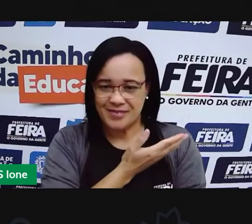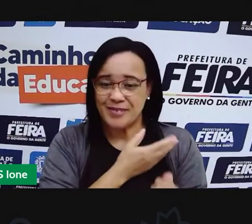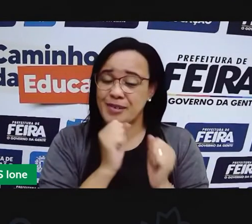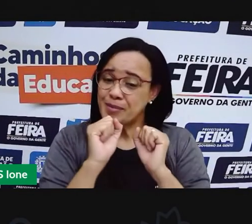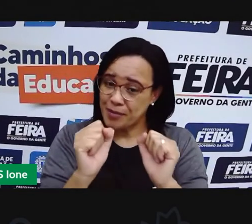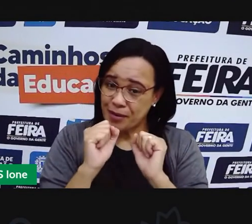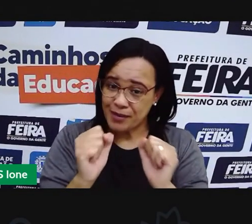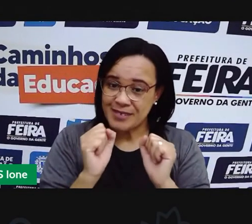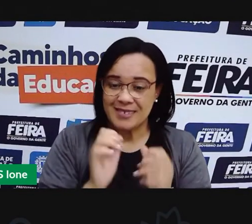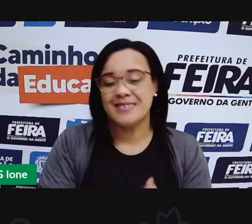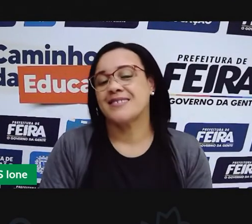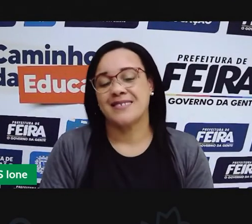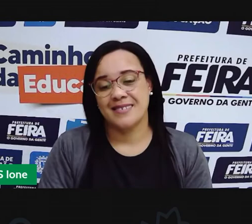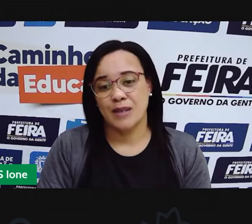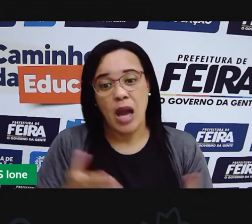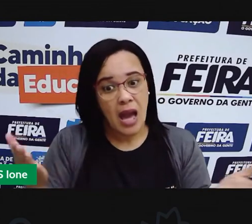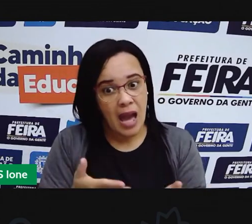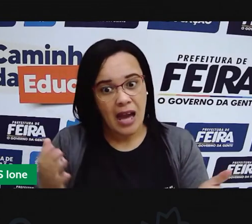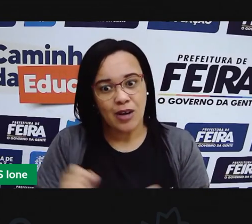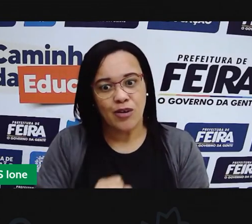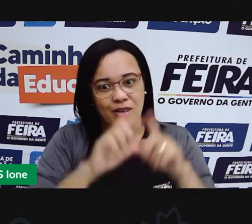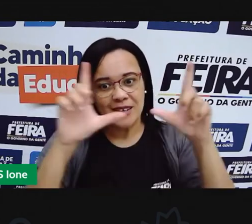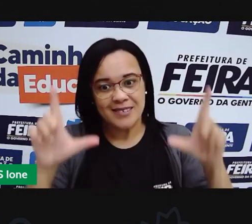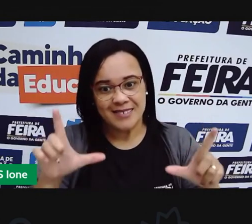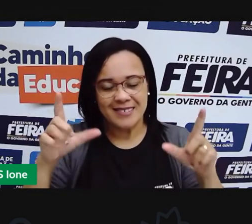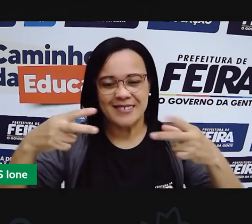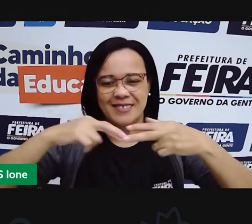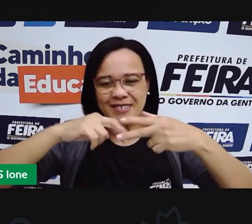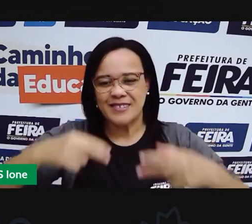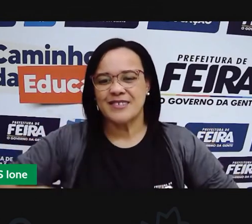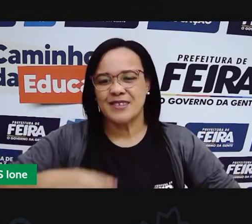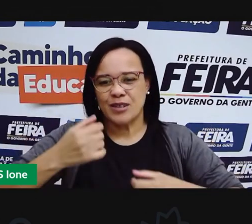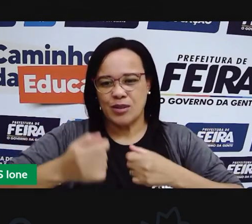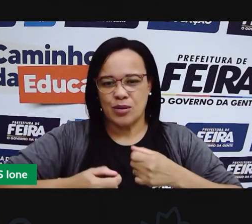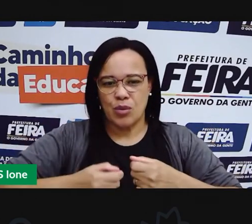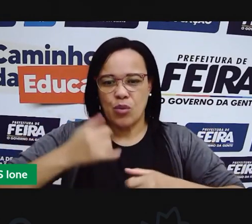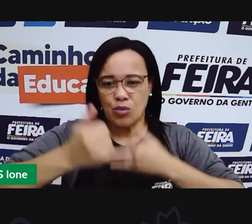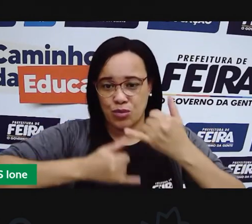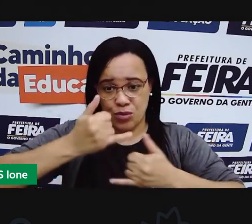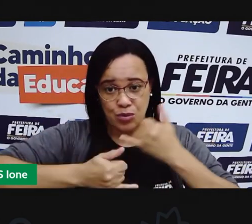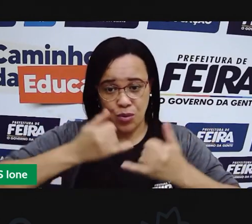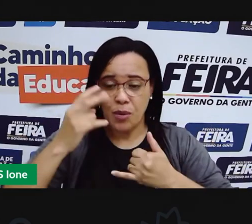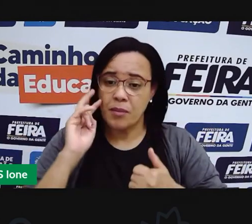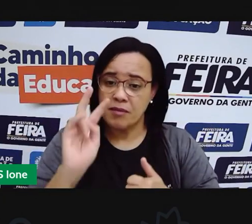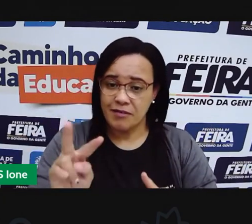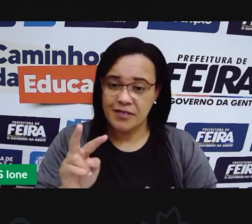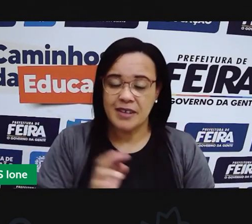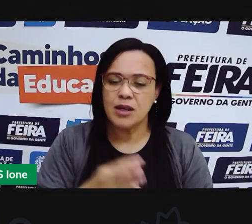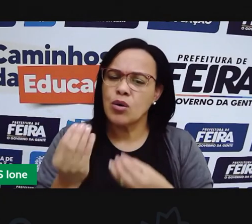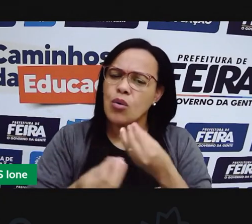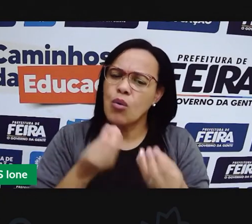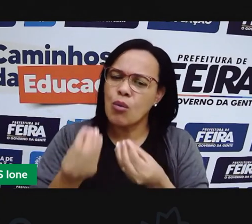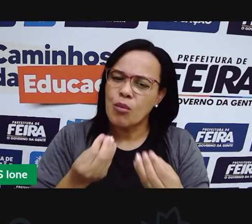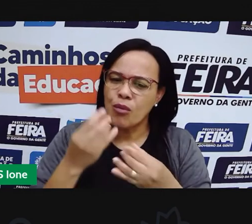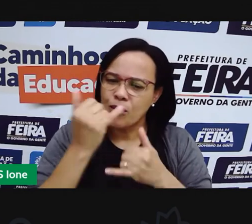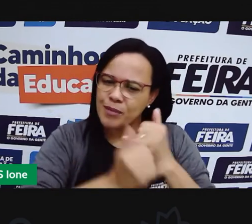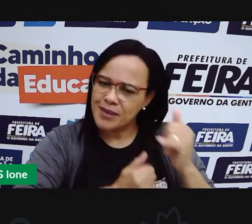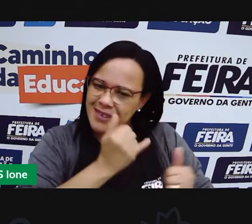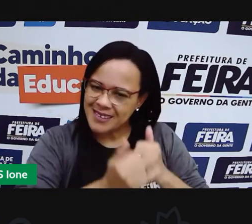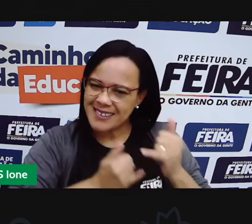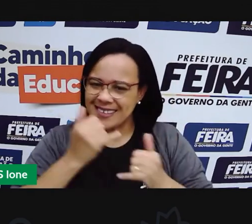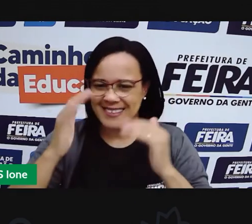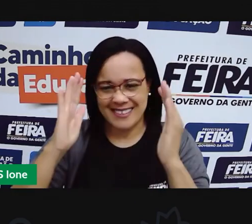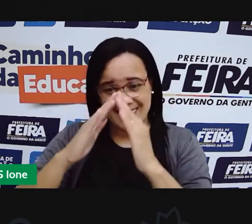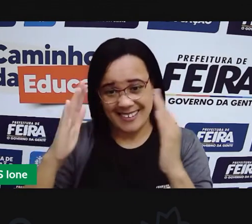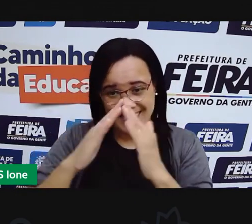acessar para que a gente possa ver como é que você vai brincar com isso.